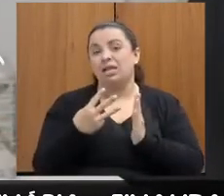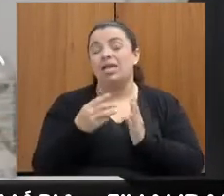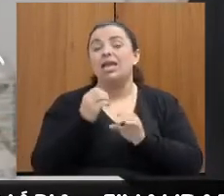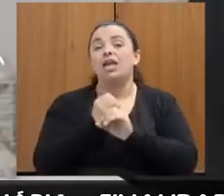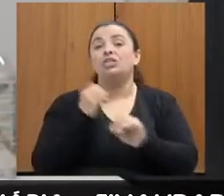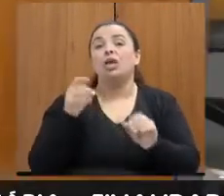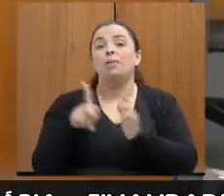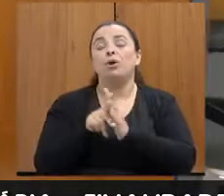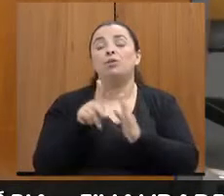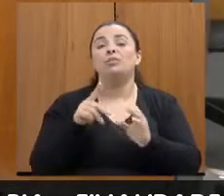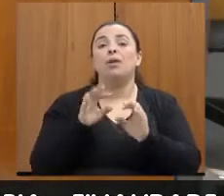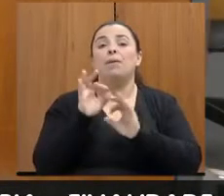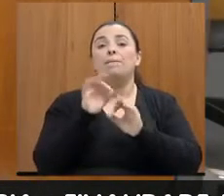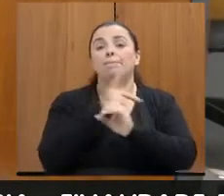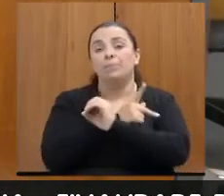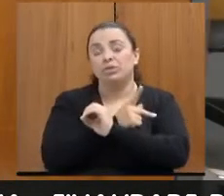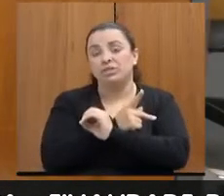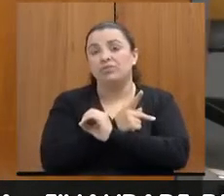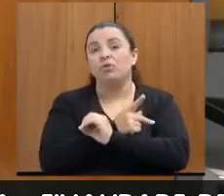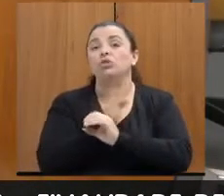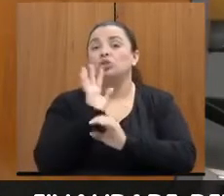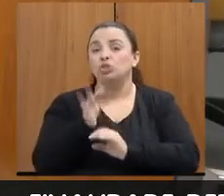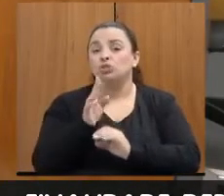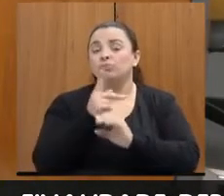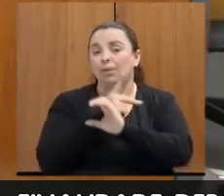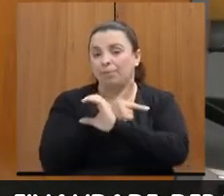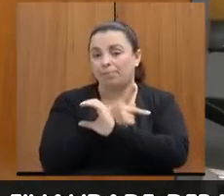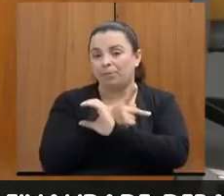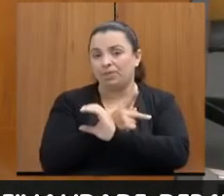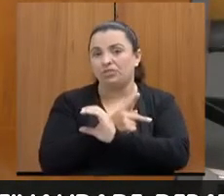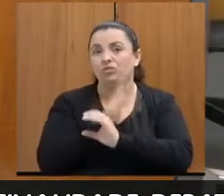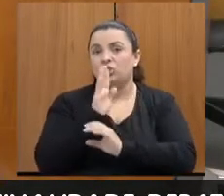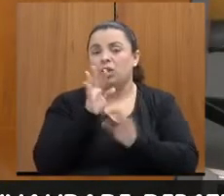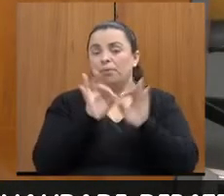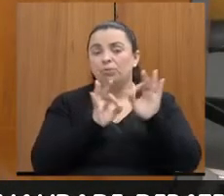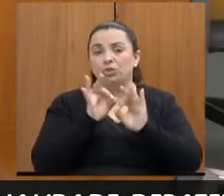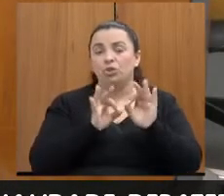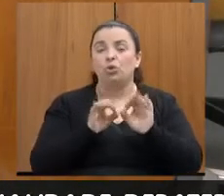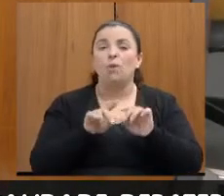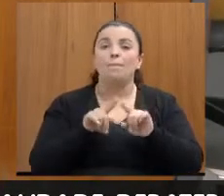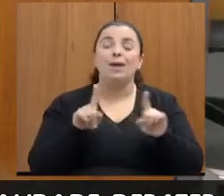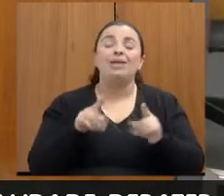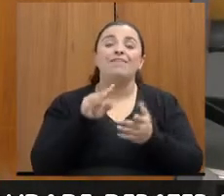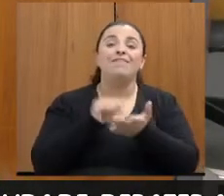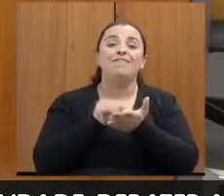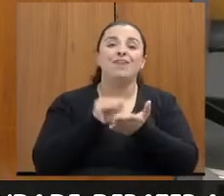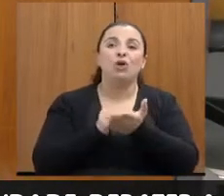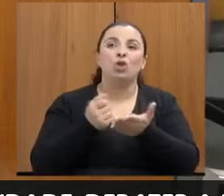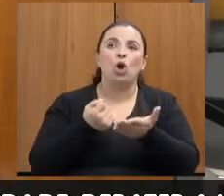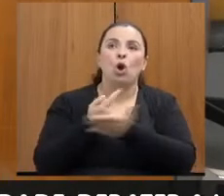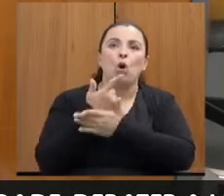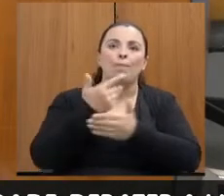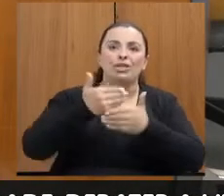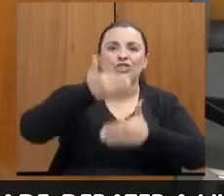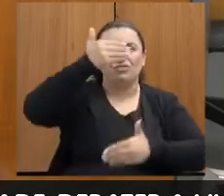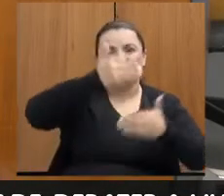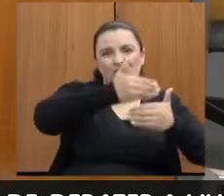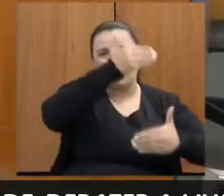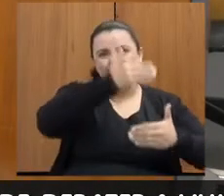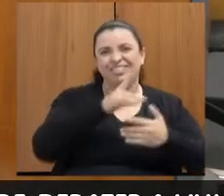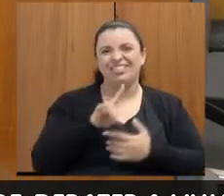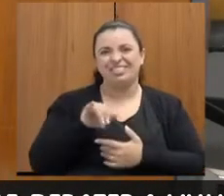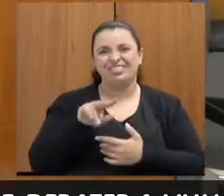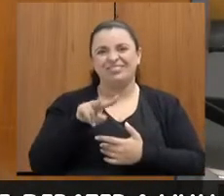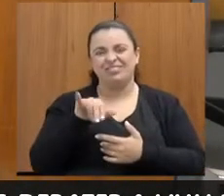uma sala, mas, por falta de divisória, ainda não construiu essa sala ali, que aí serviria tanto para a acessibilidade, para qualquer